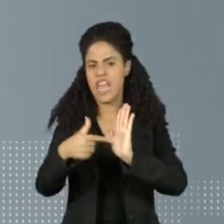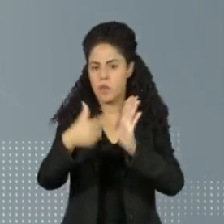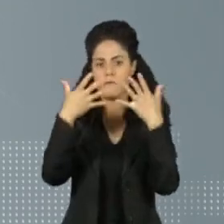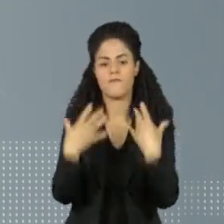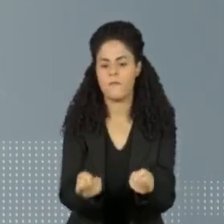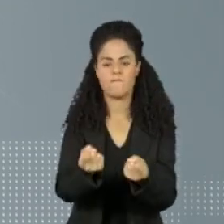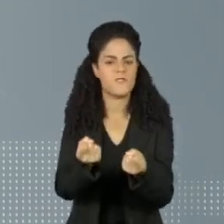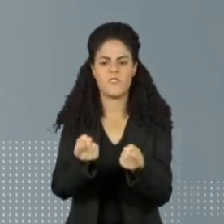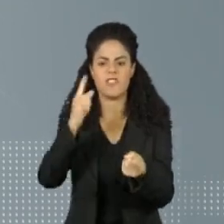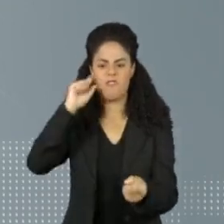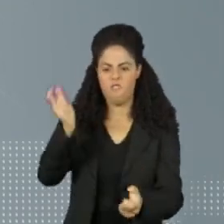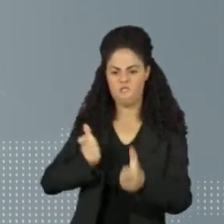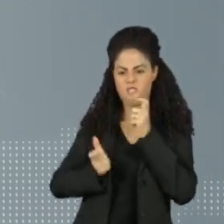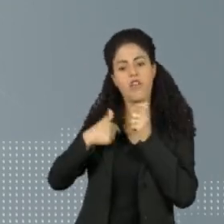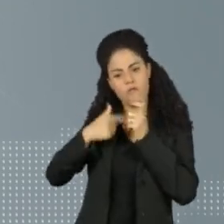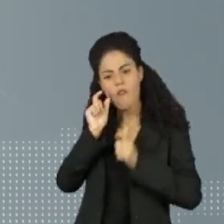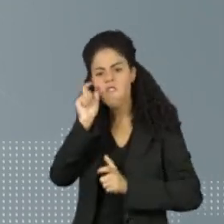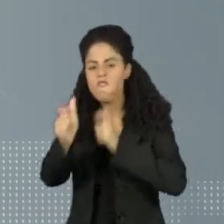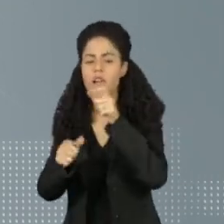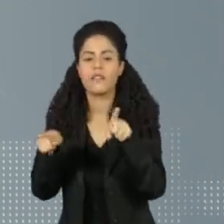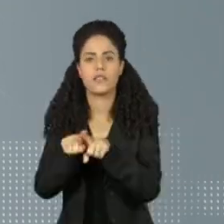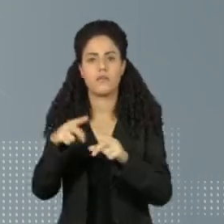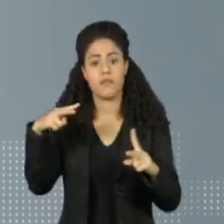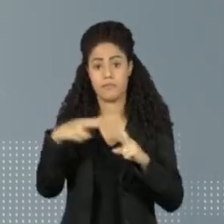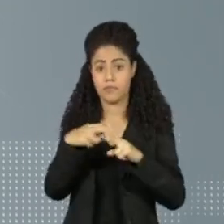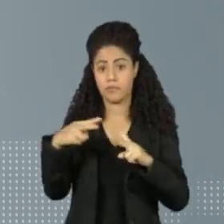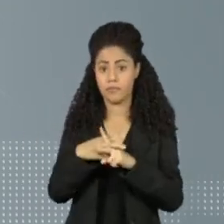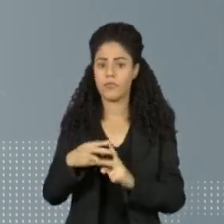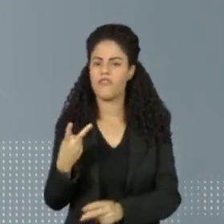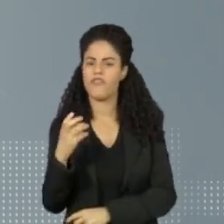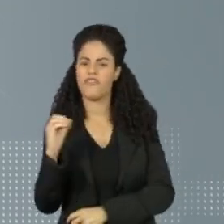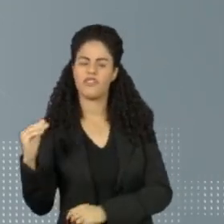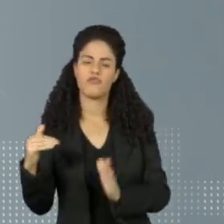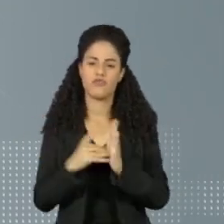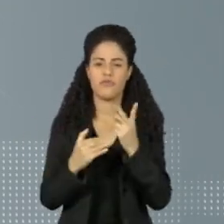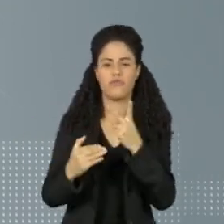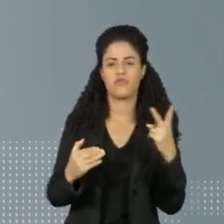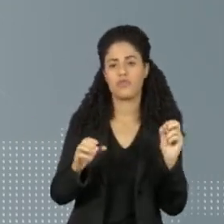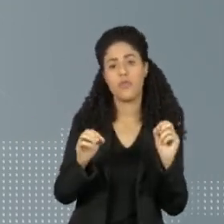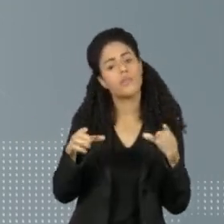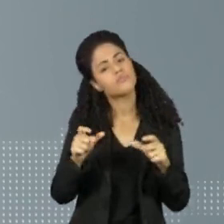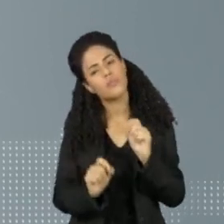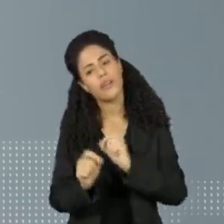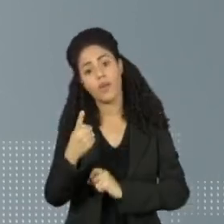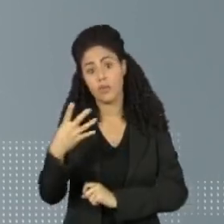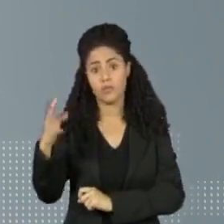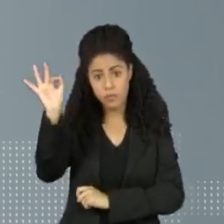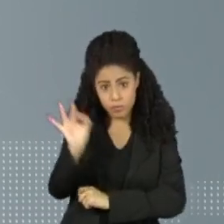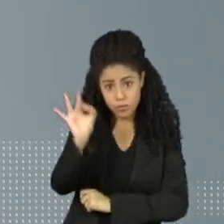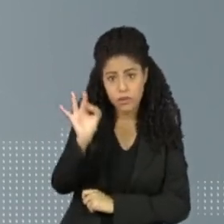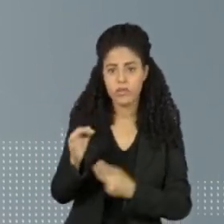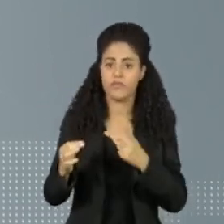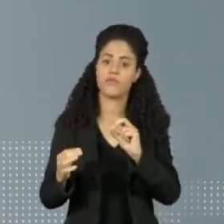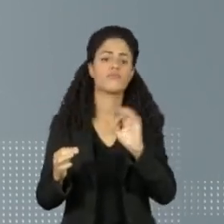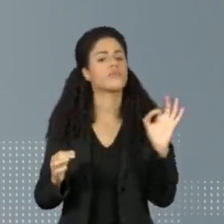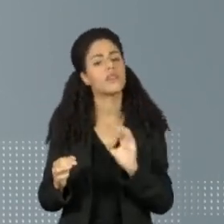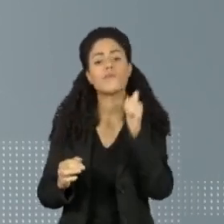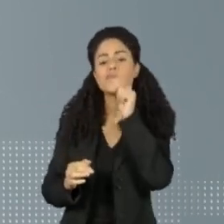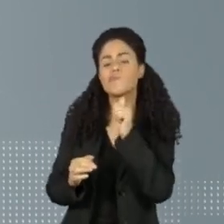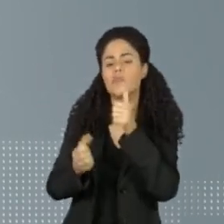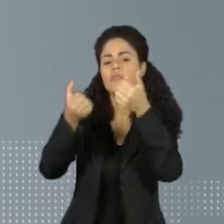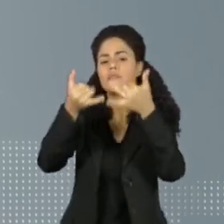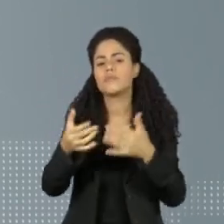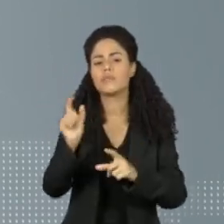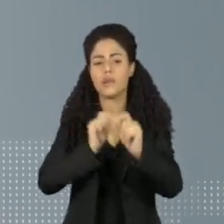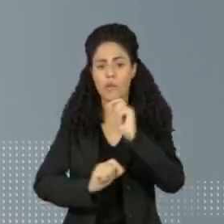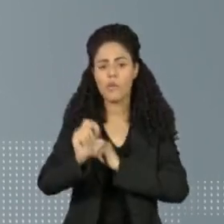desaforo para casa. Entre 2020 e 2022, 14% dos homens e 20% das mulheres disseram